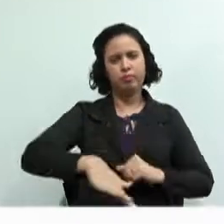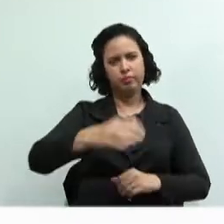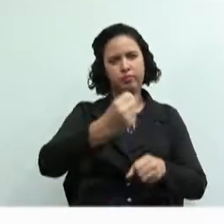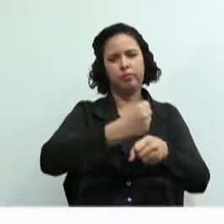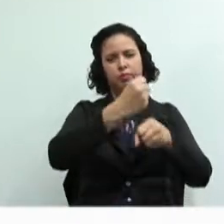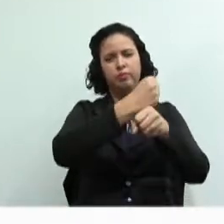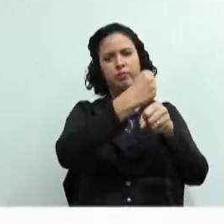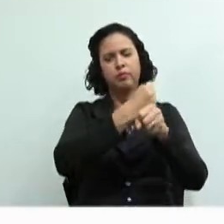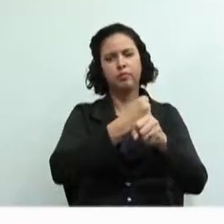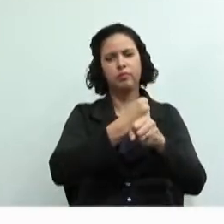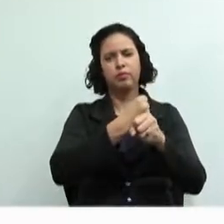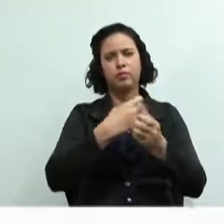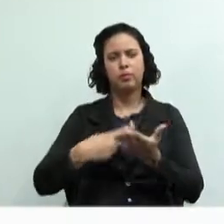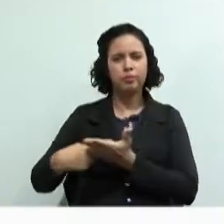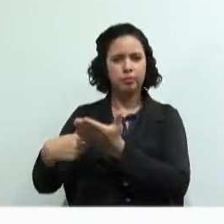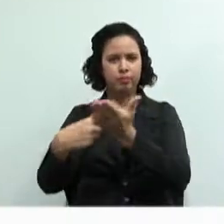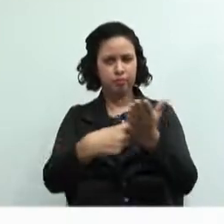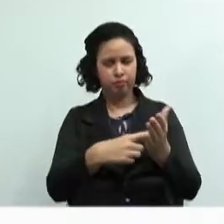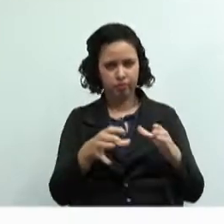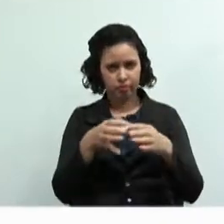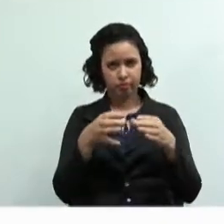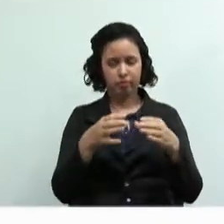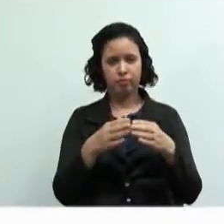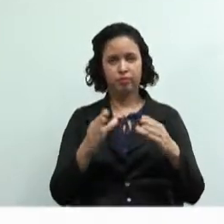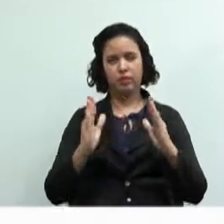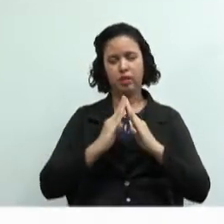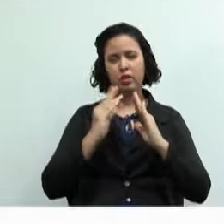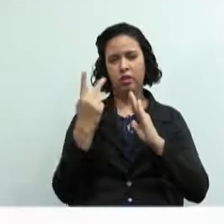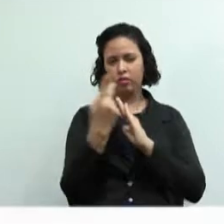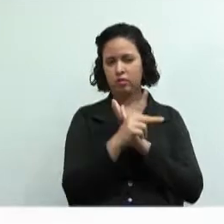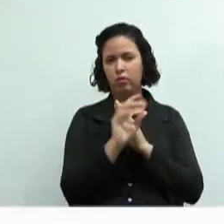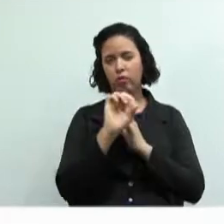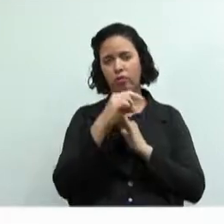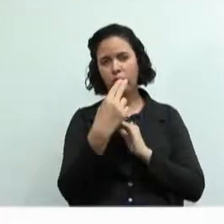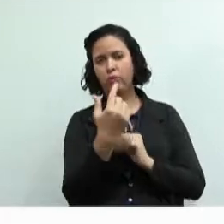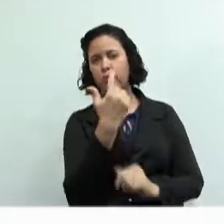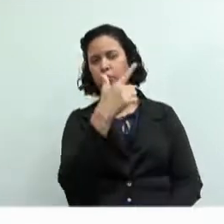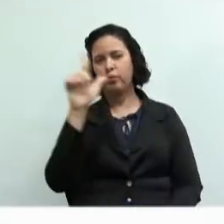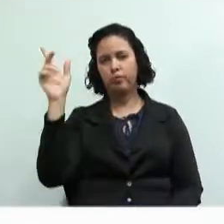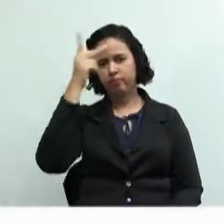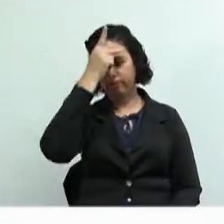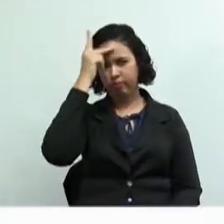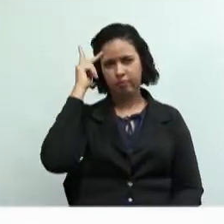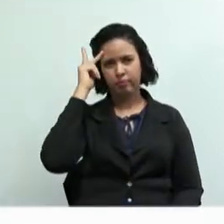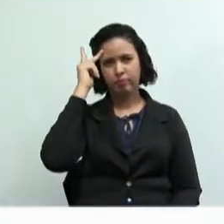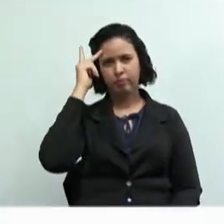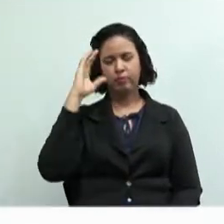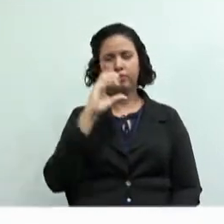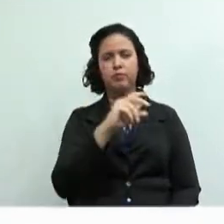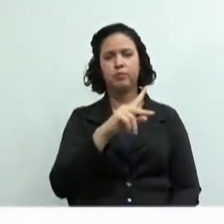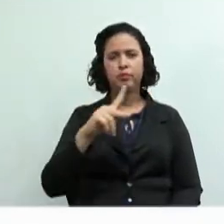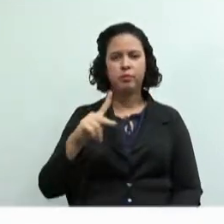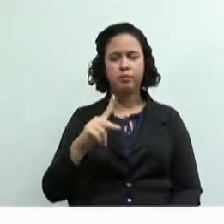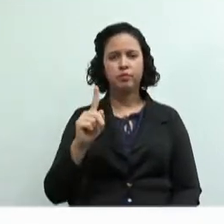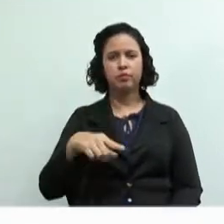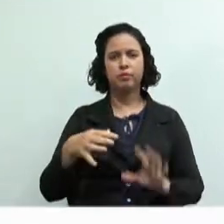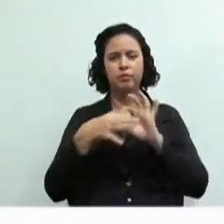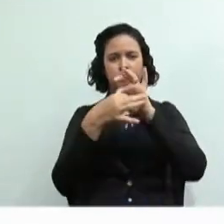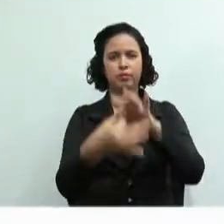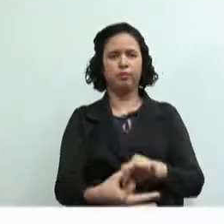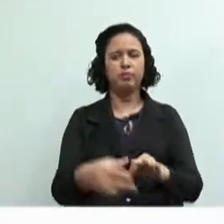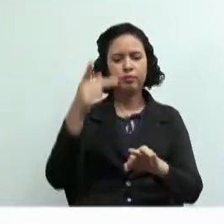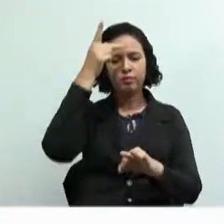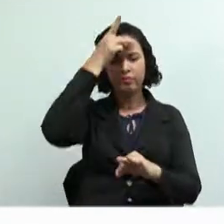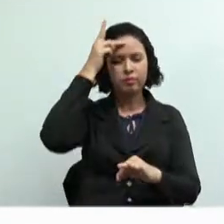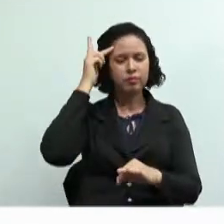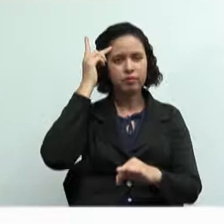que se reúnem para construir habitações para si e ou para o público em geral. A cooperativa é integrada por pessoas